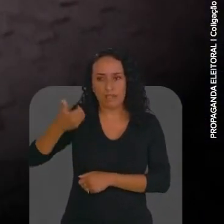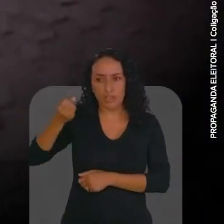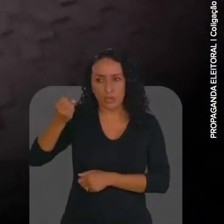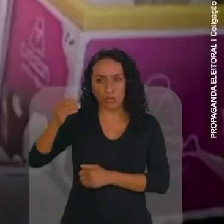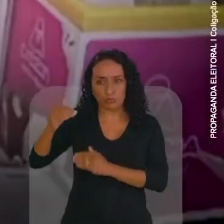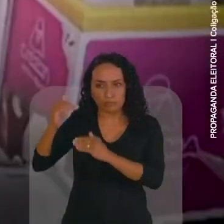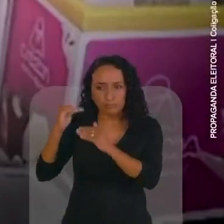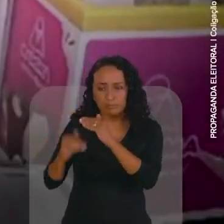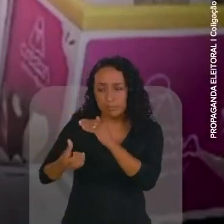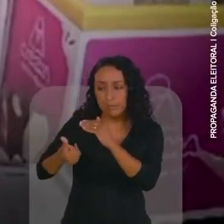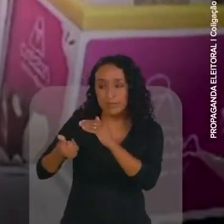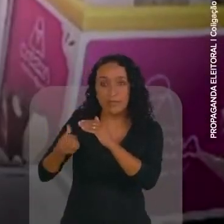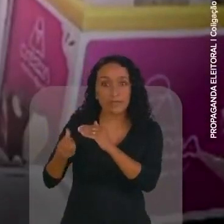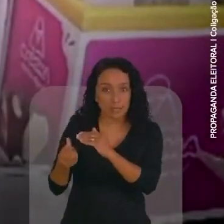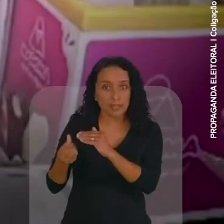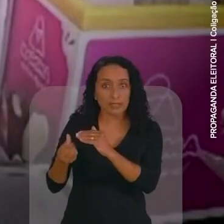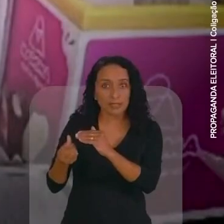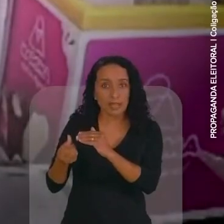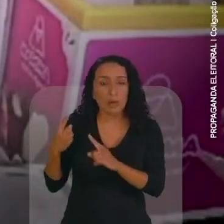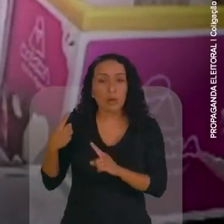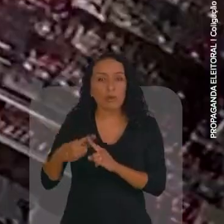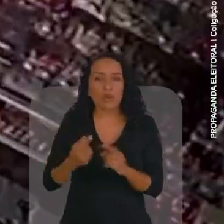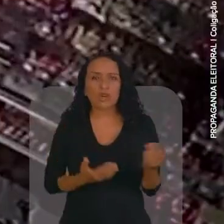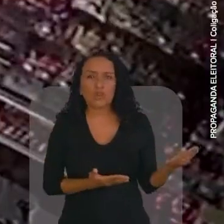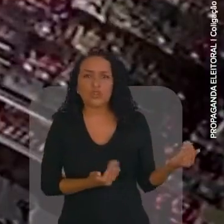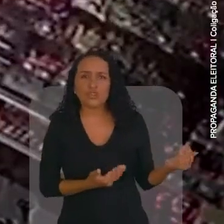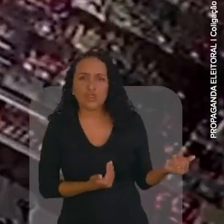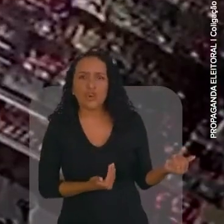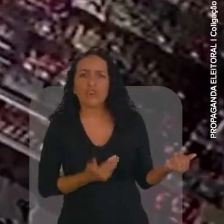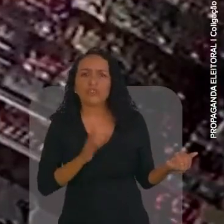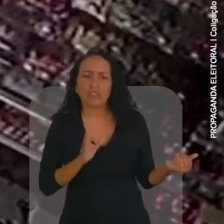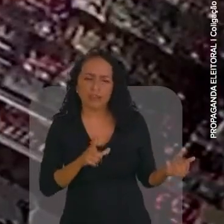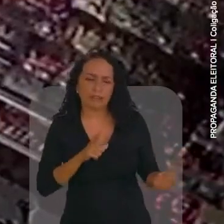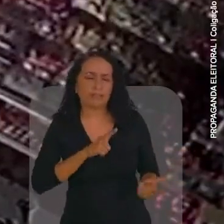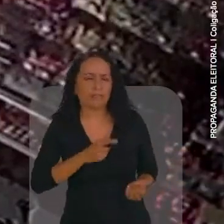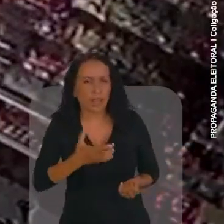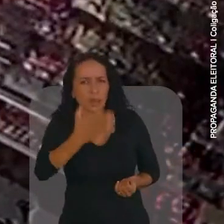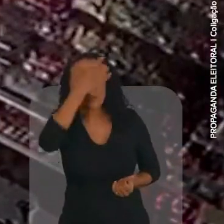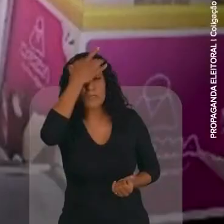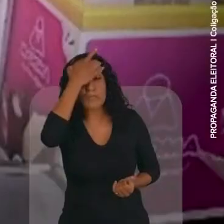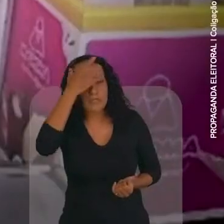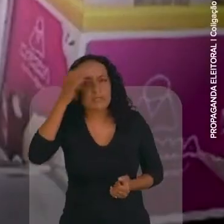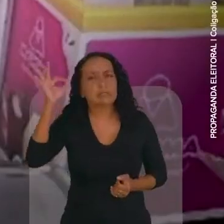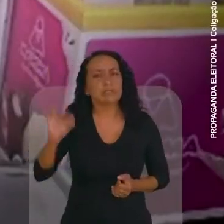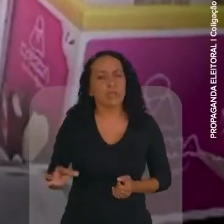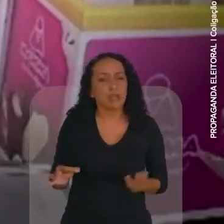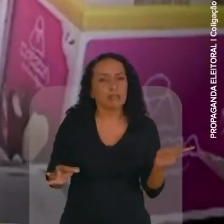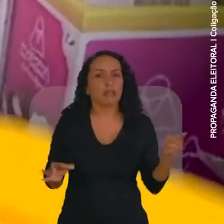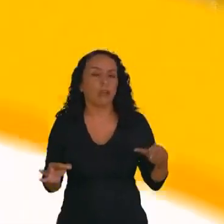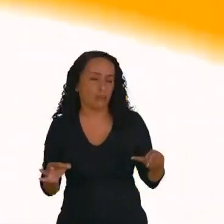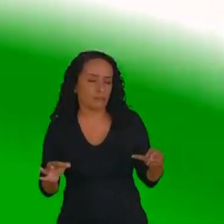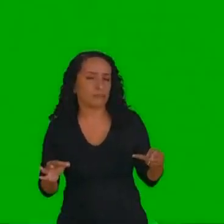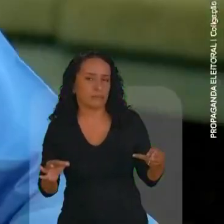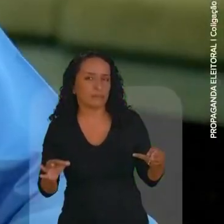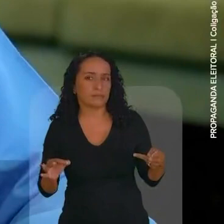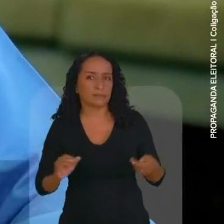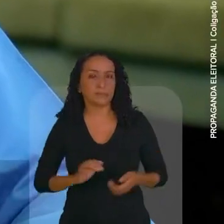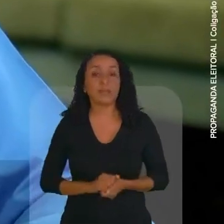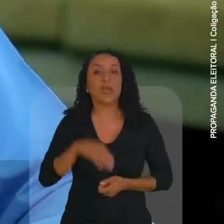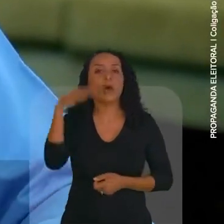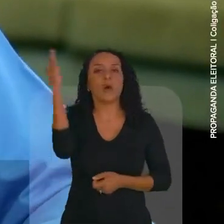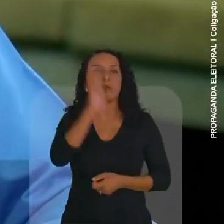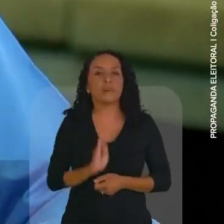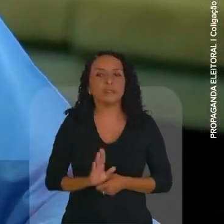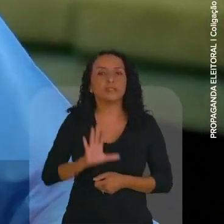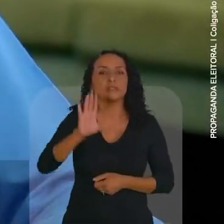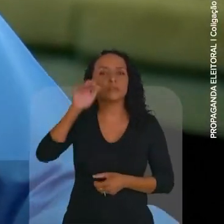18 para 16 anos, porque os jovens de hoje já têm consciência do que é certo e do que é errado. O